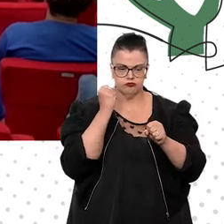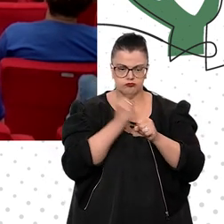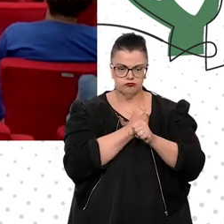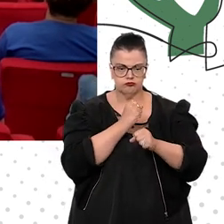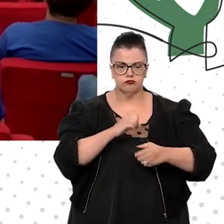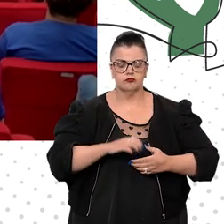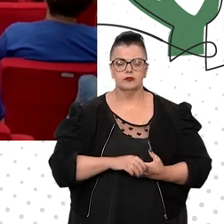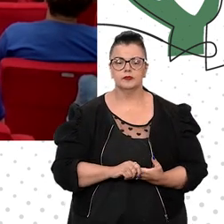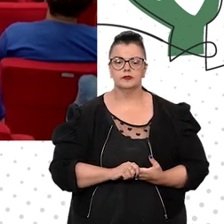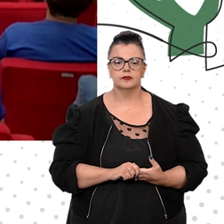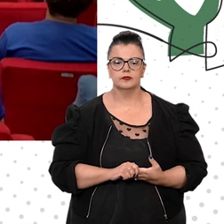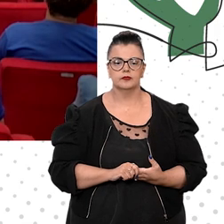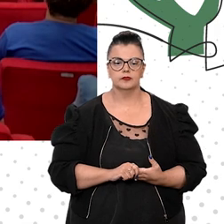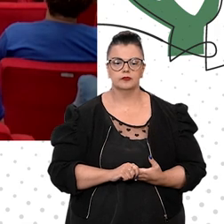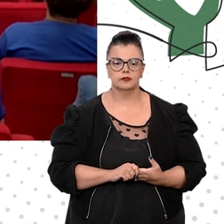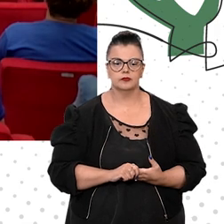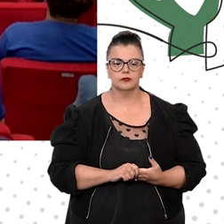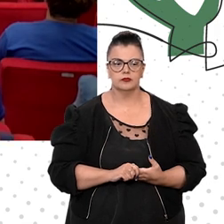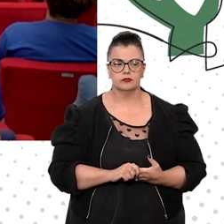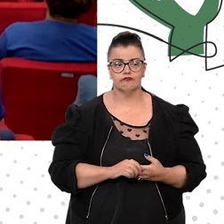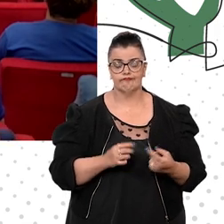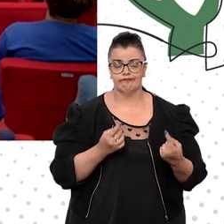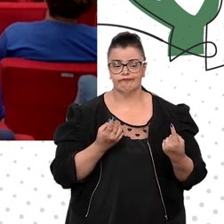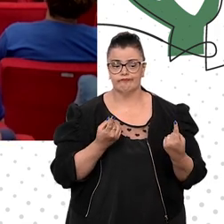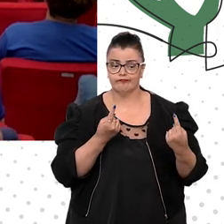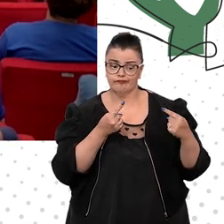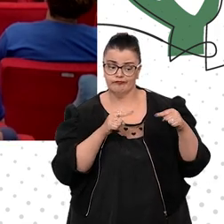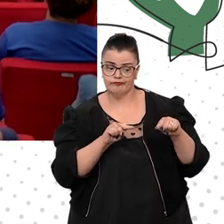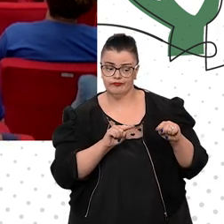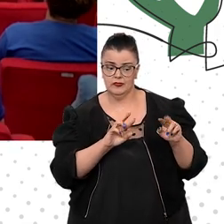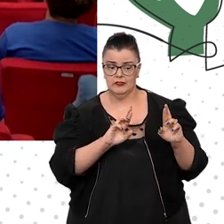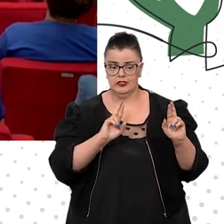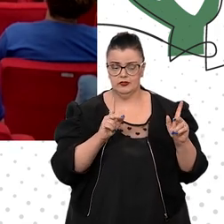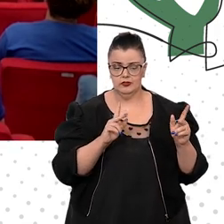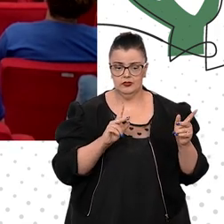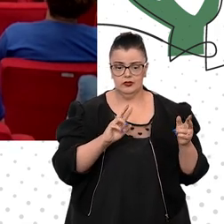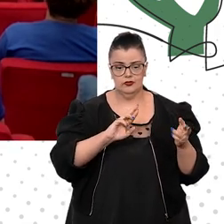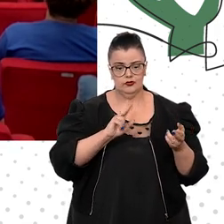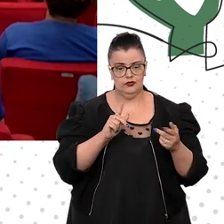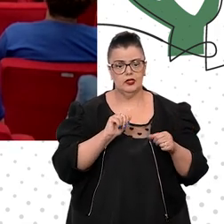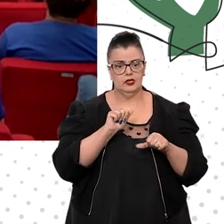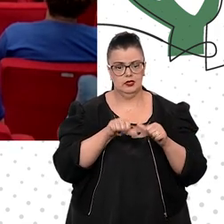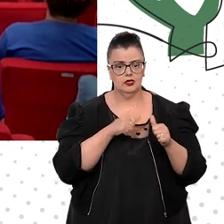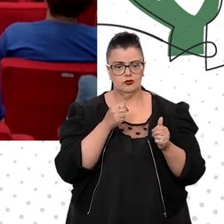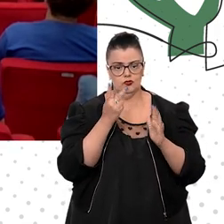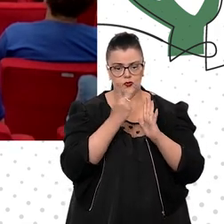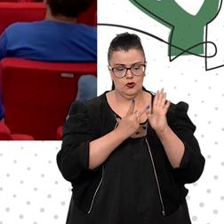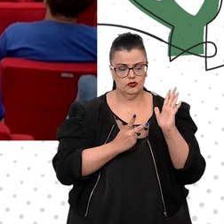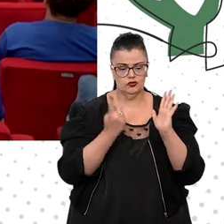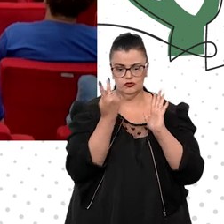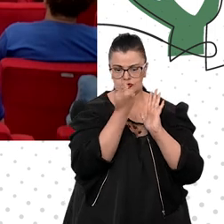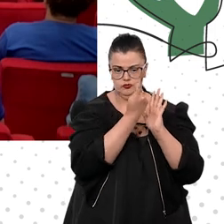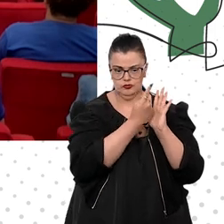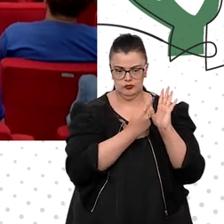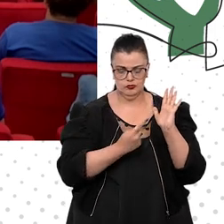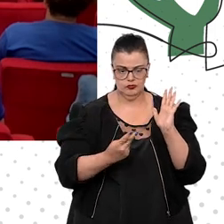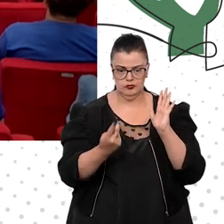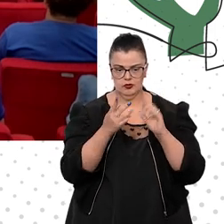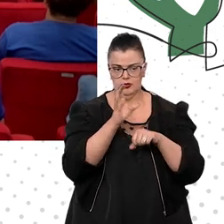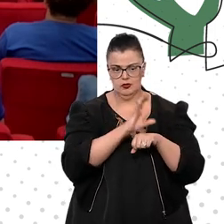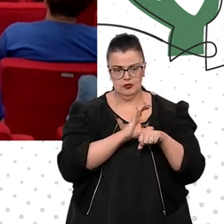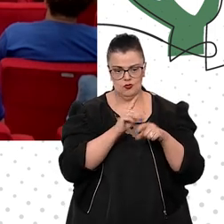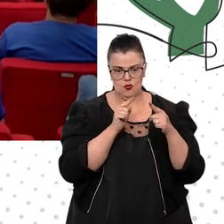oposto da expectativa que temos hoje e do desenho constitucional